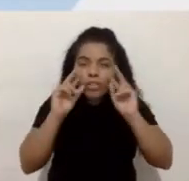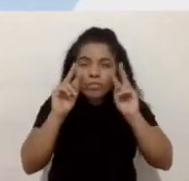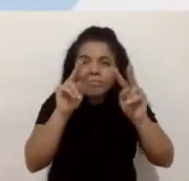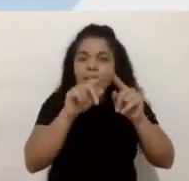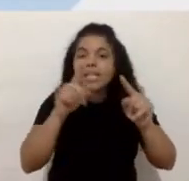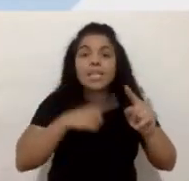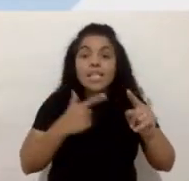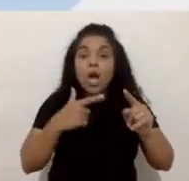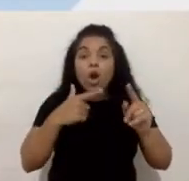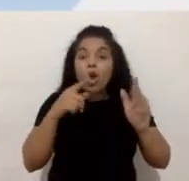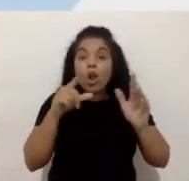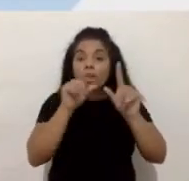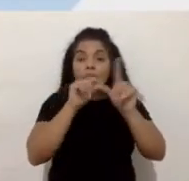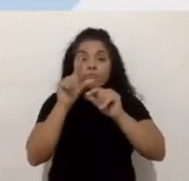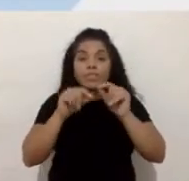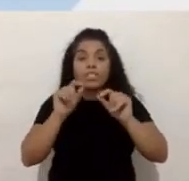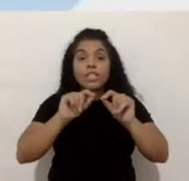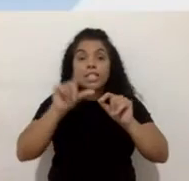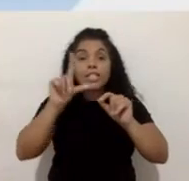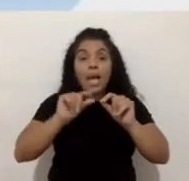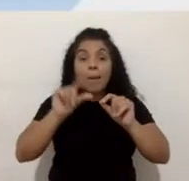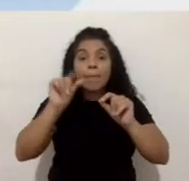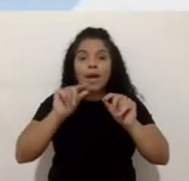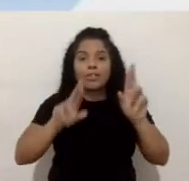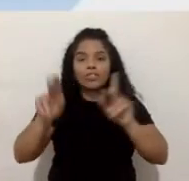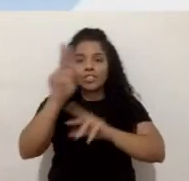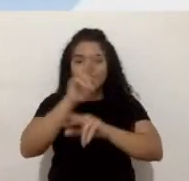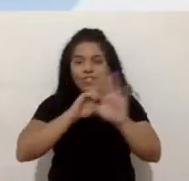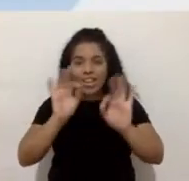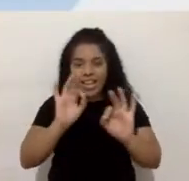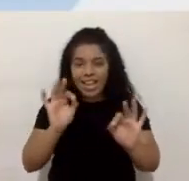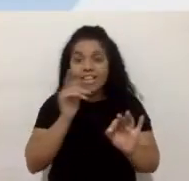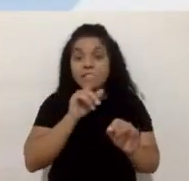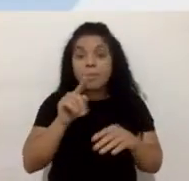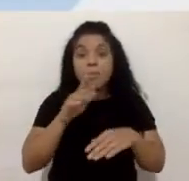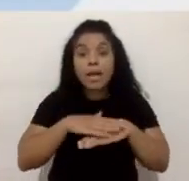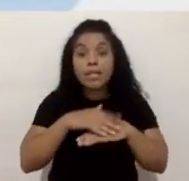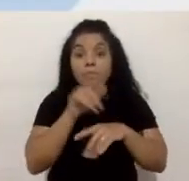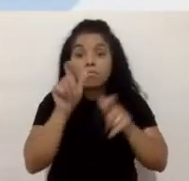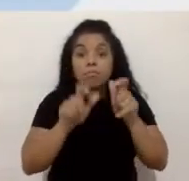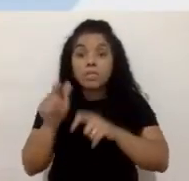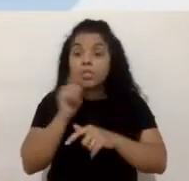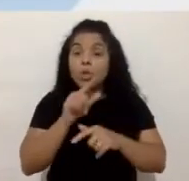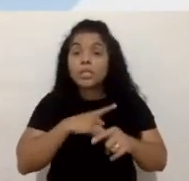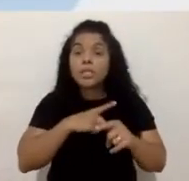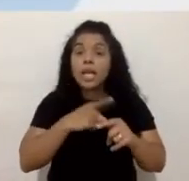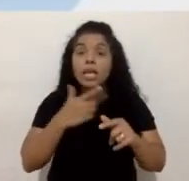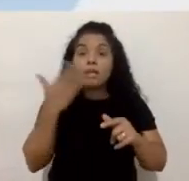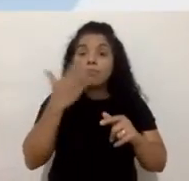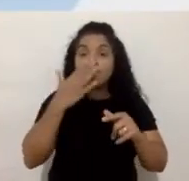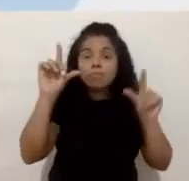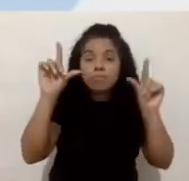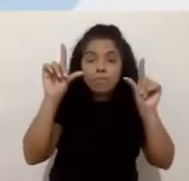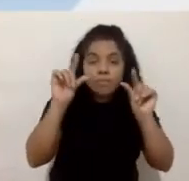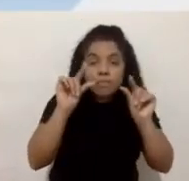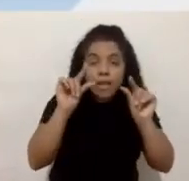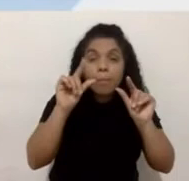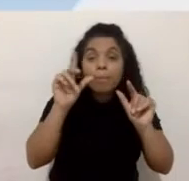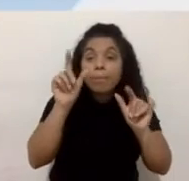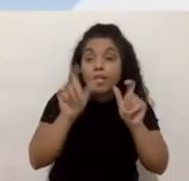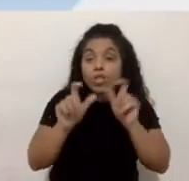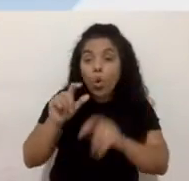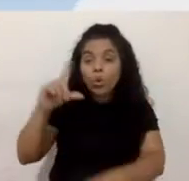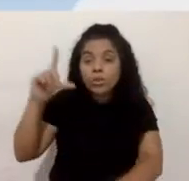tamanhos diferentes para que, né, as pessoas que têm baixa visão consigam consumir esses